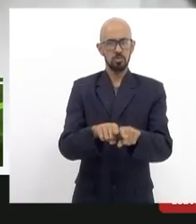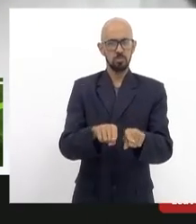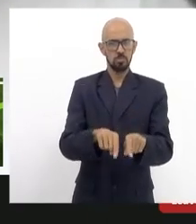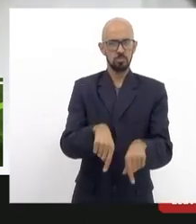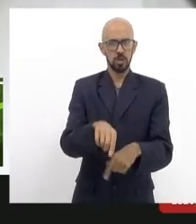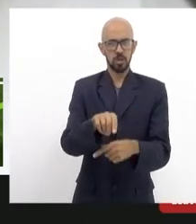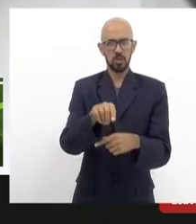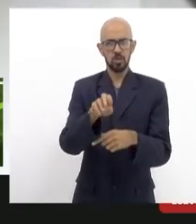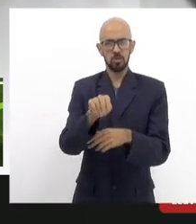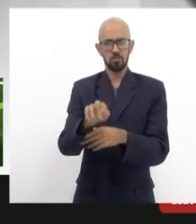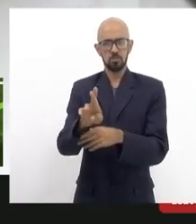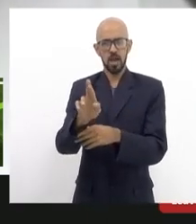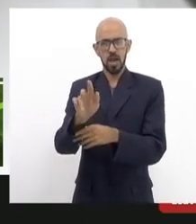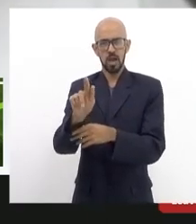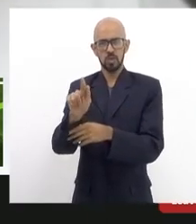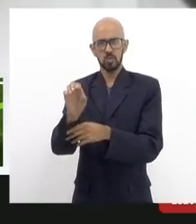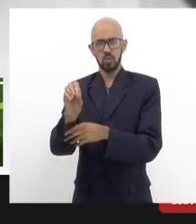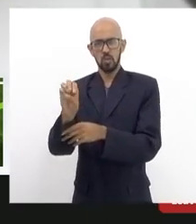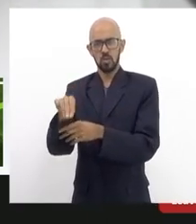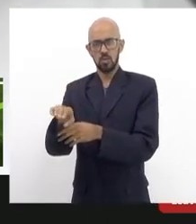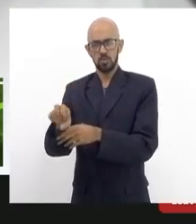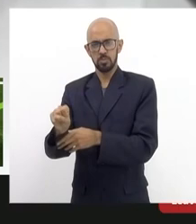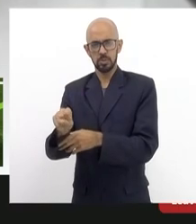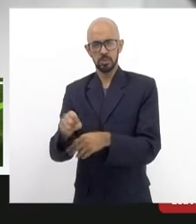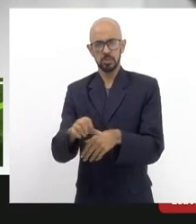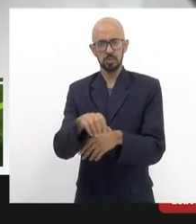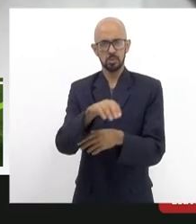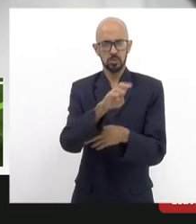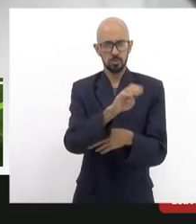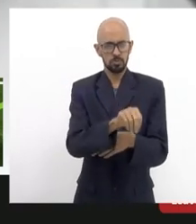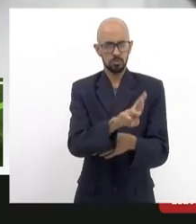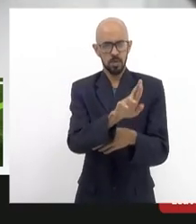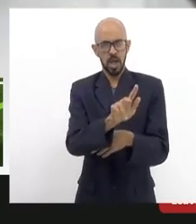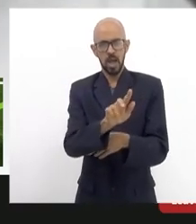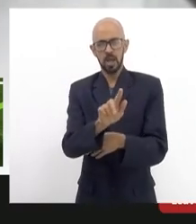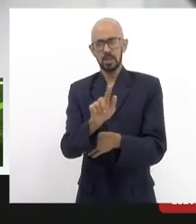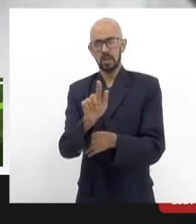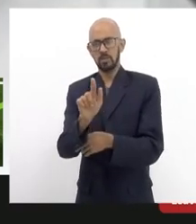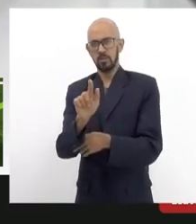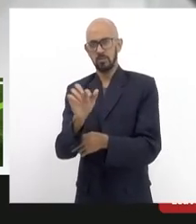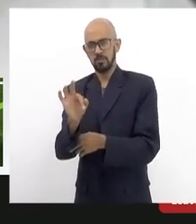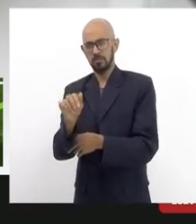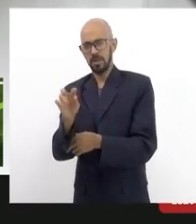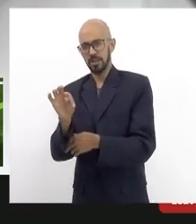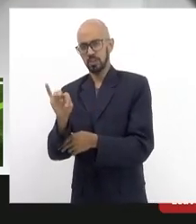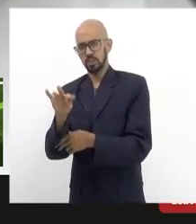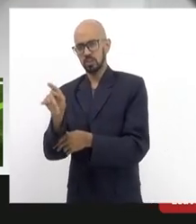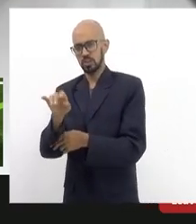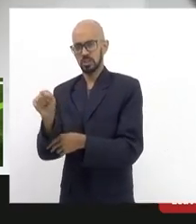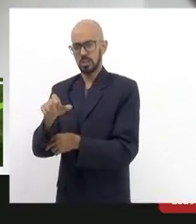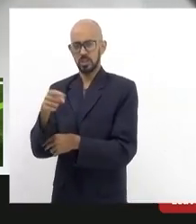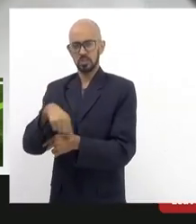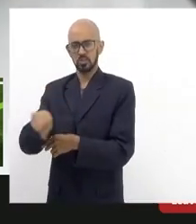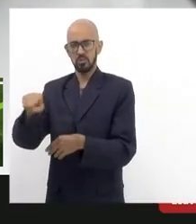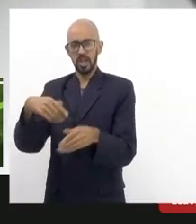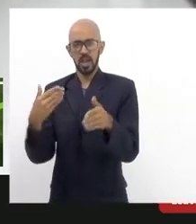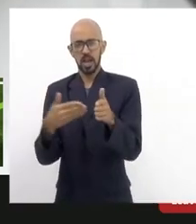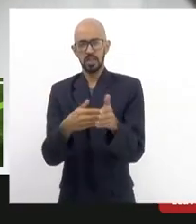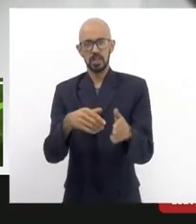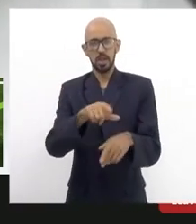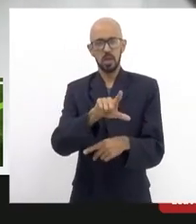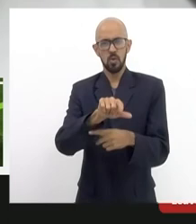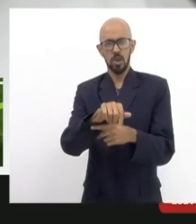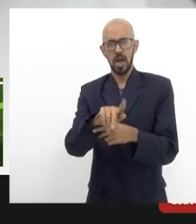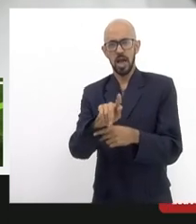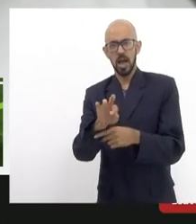lugares no Bar da Fatinha vamos adentrar ali a Rua do Oriente e vamos descer até o Largo das